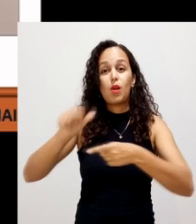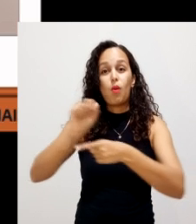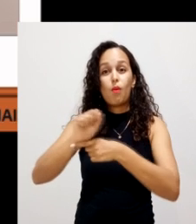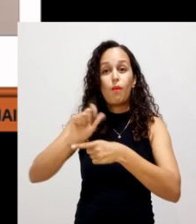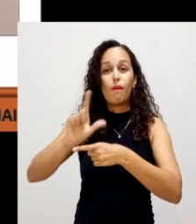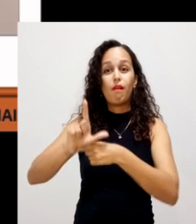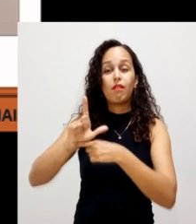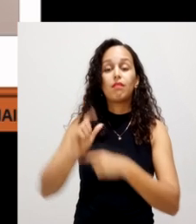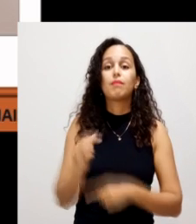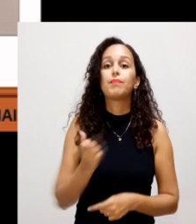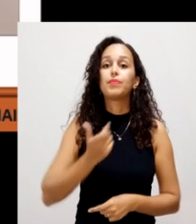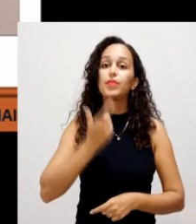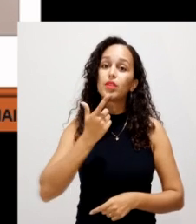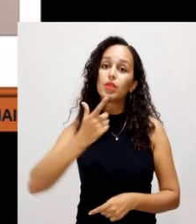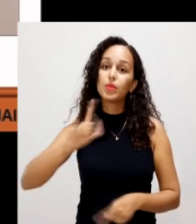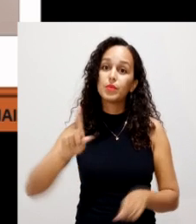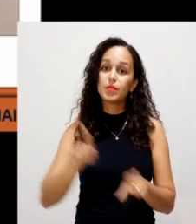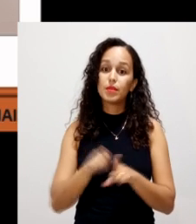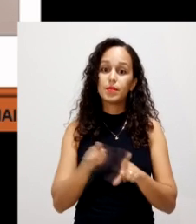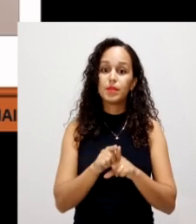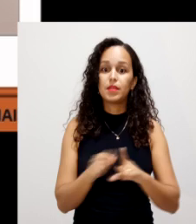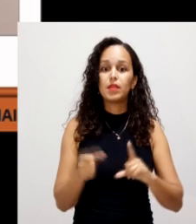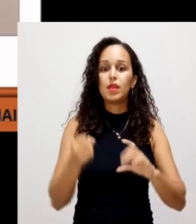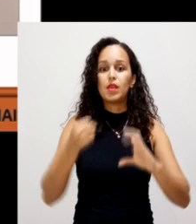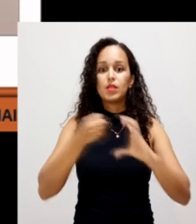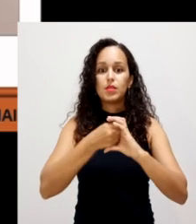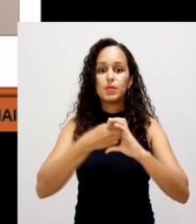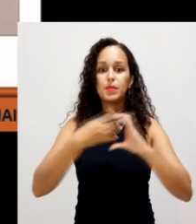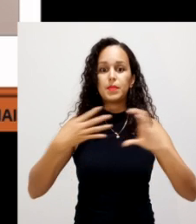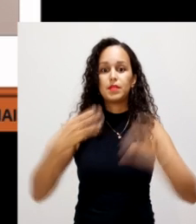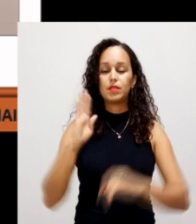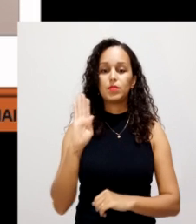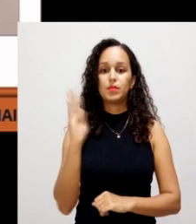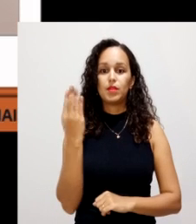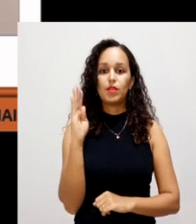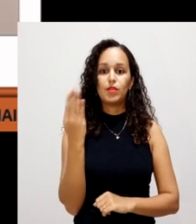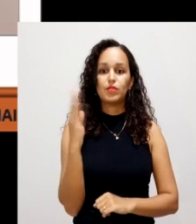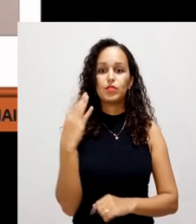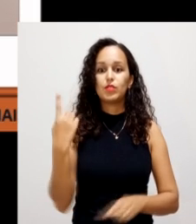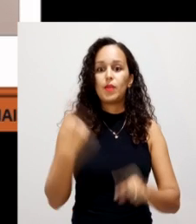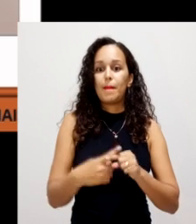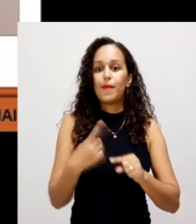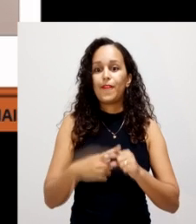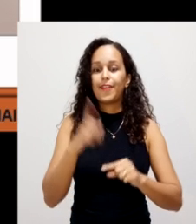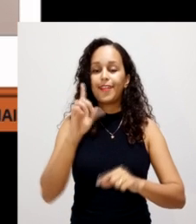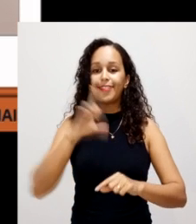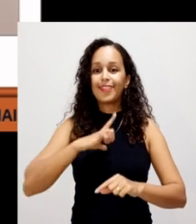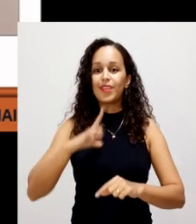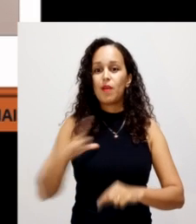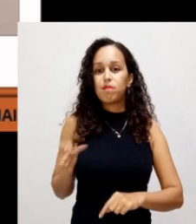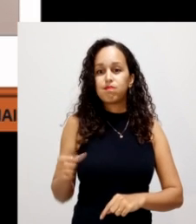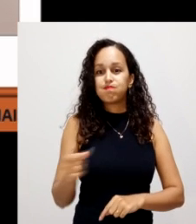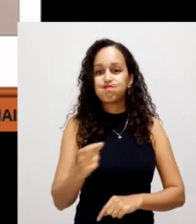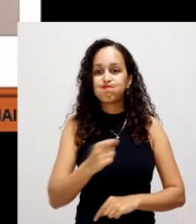Uma outra questão são as propriedades biológicas, uma vez que a matéria orgânica é fonte de energia para micro-organismos, ela também